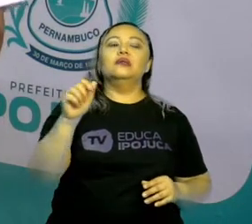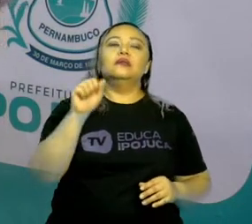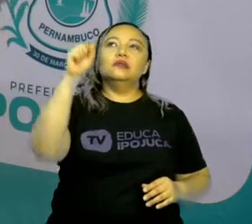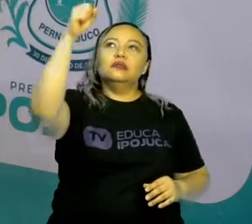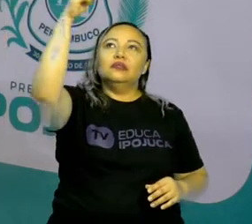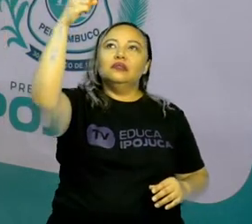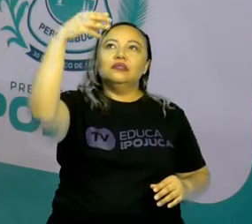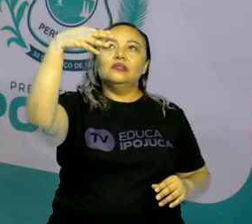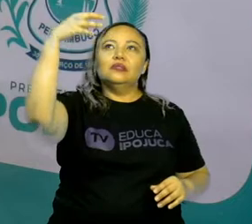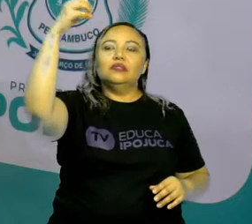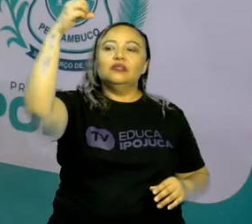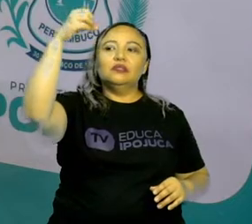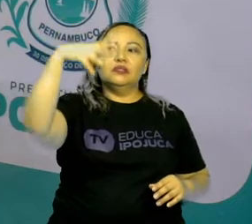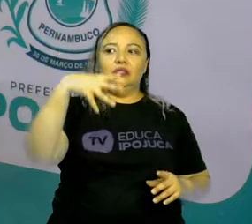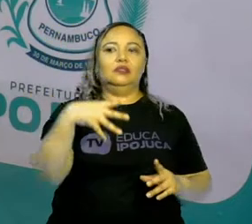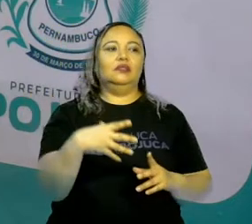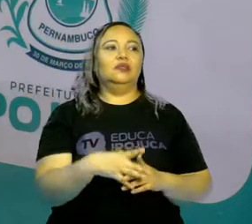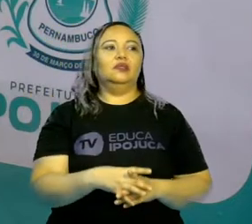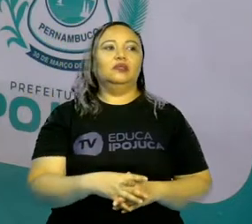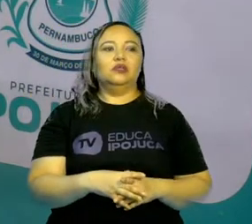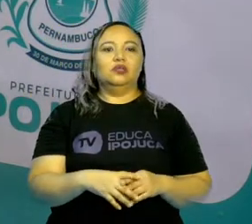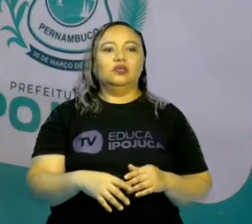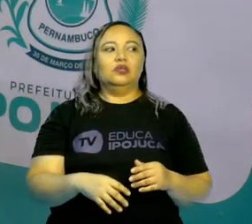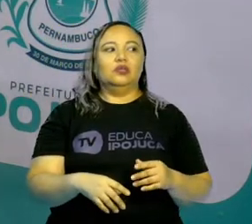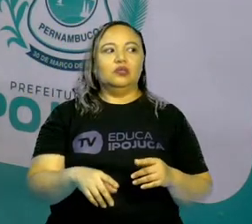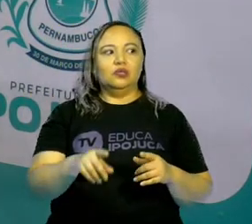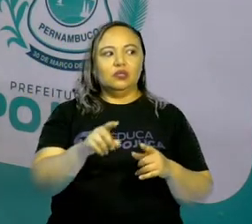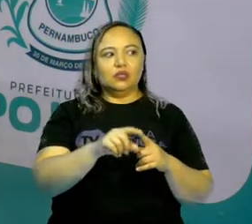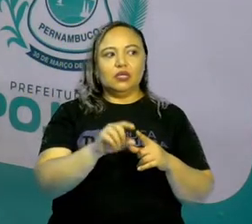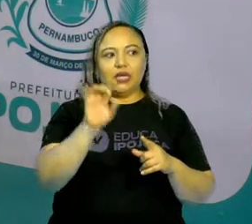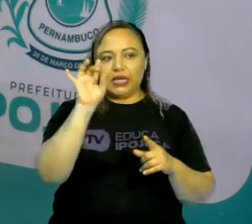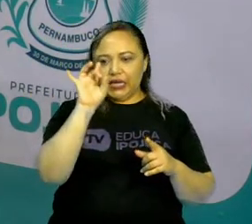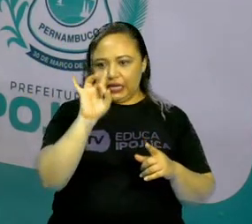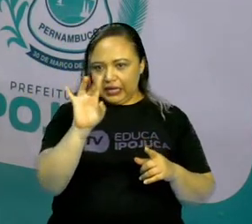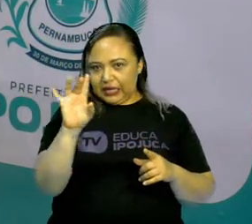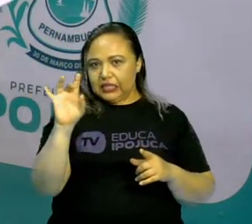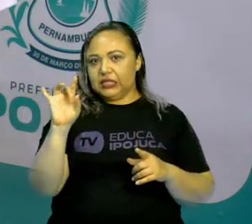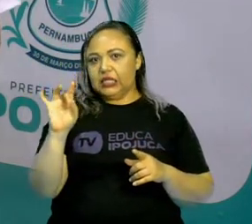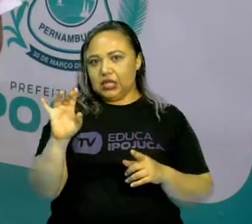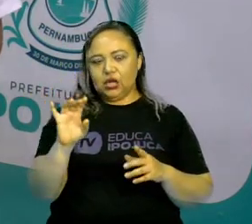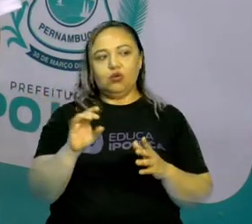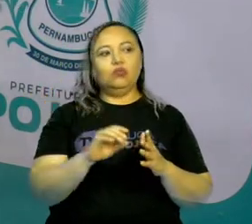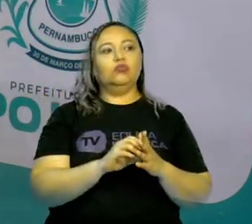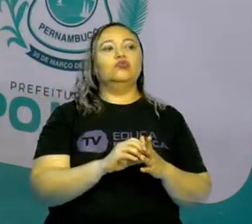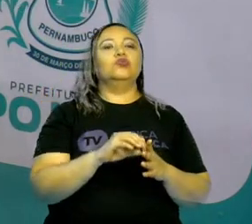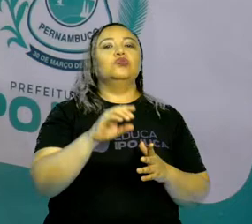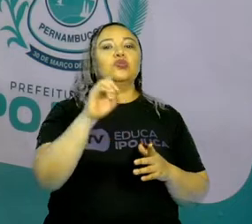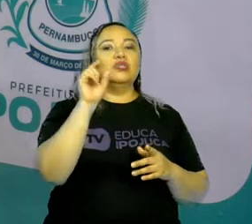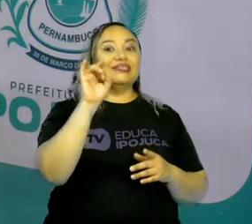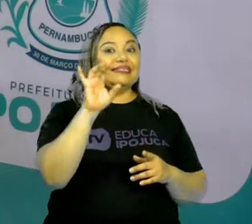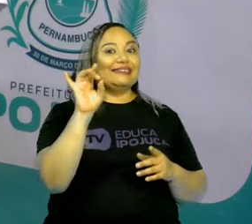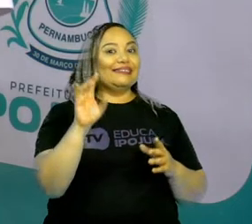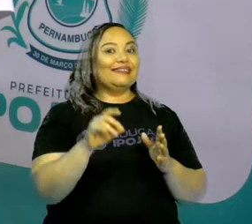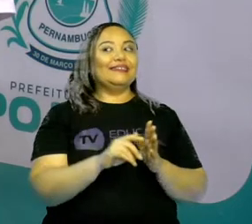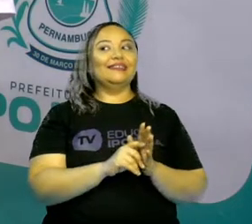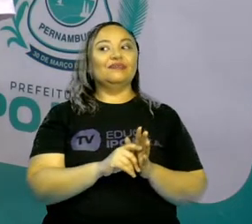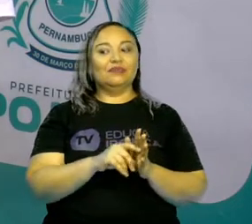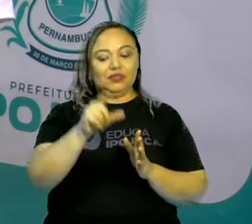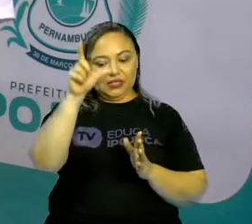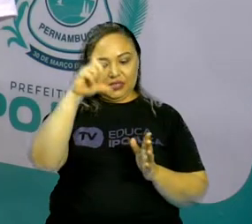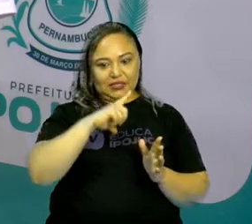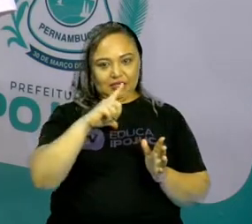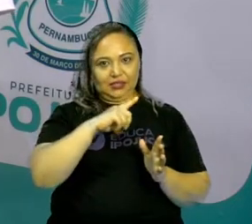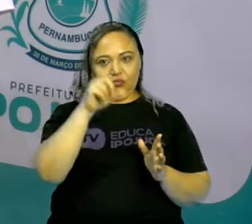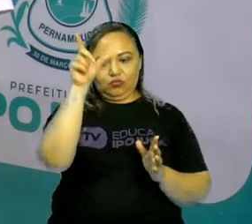Caso tenha outras contas com o mesmo código, é porque está duplicado. Então, é necessário ir lá para